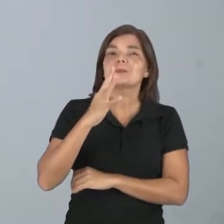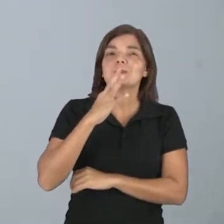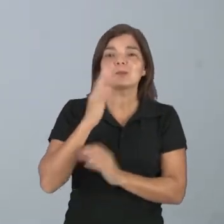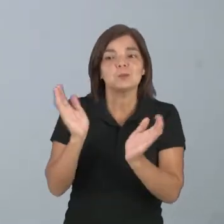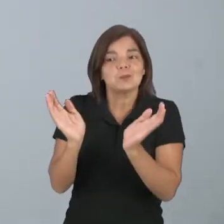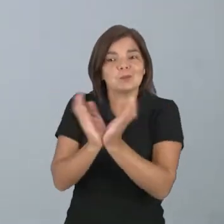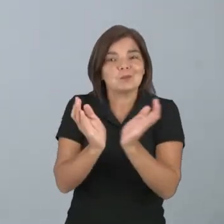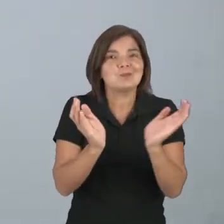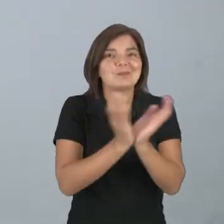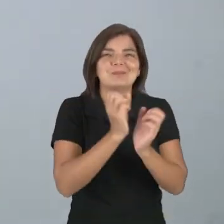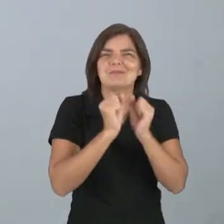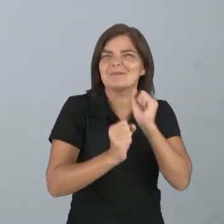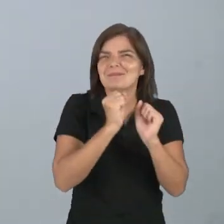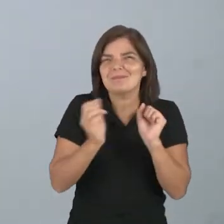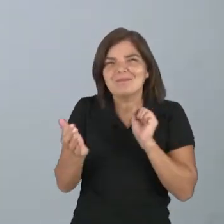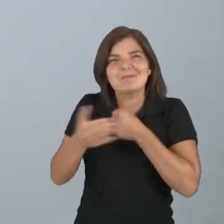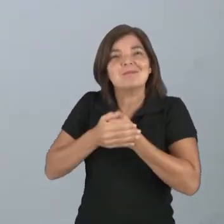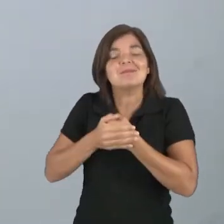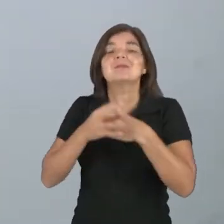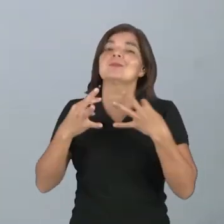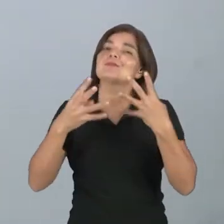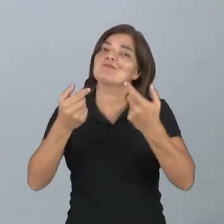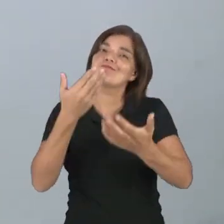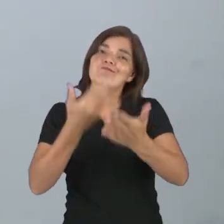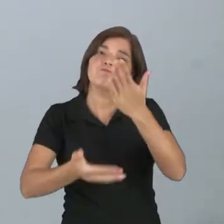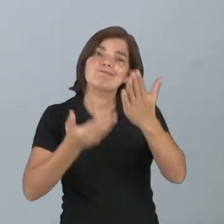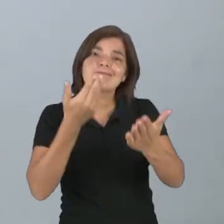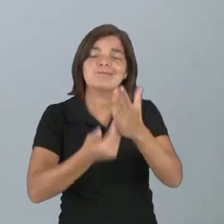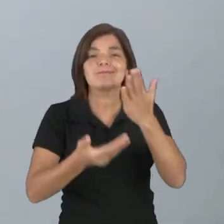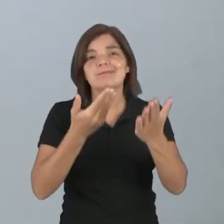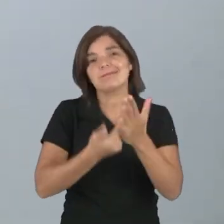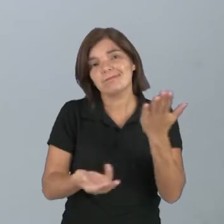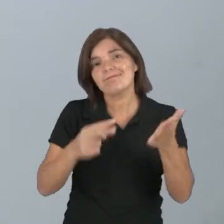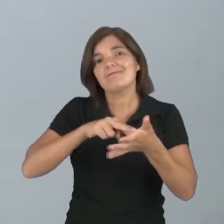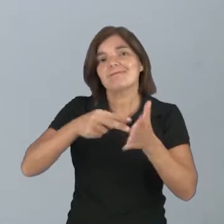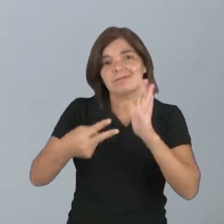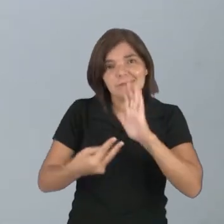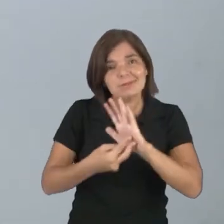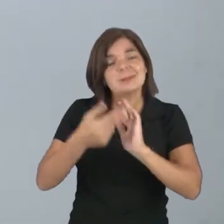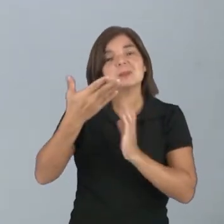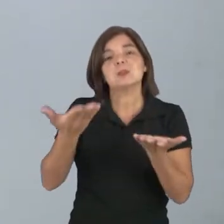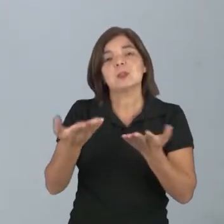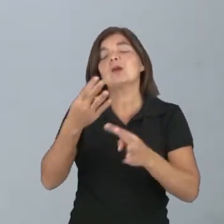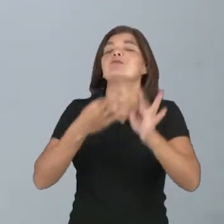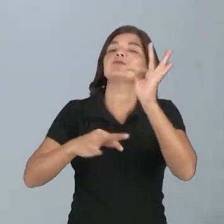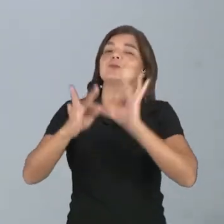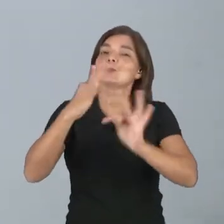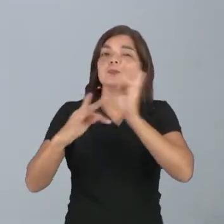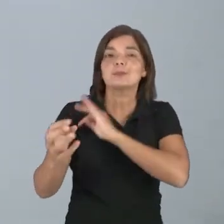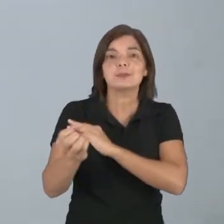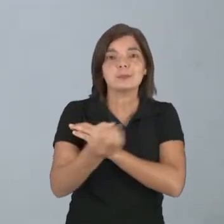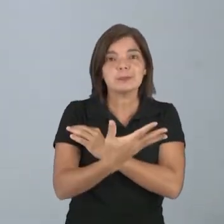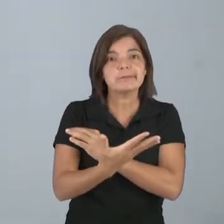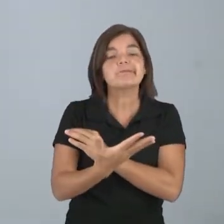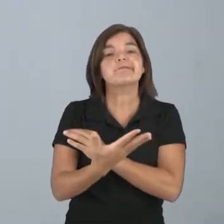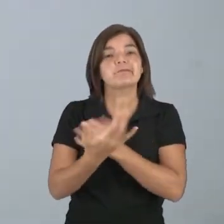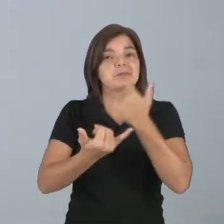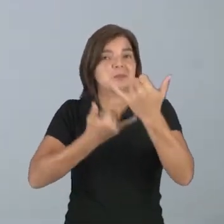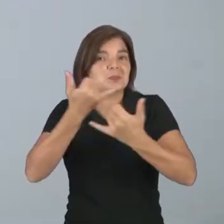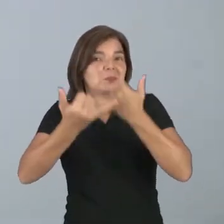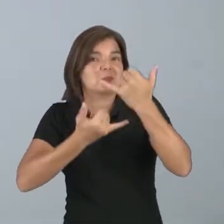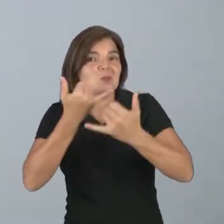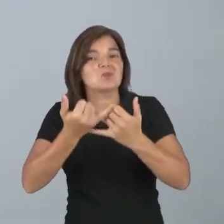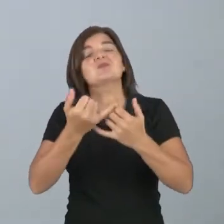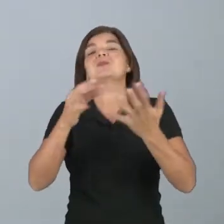grupos, de correr, de se esconder, tudo isso perdeu o seu papel diante das novas tecnologias, dos jogos,